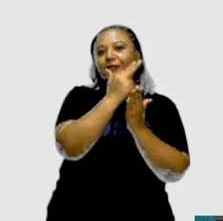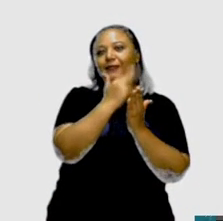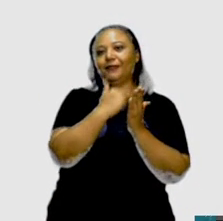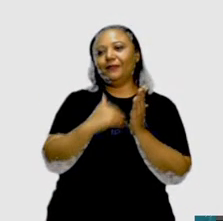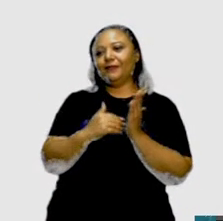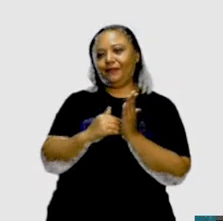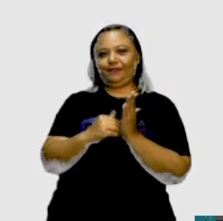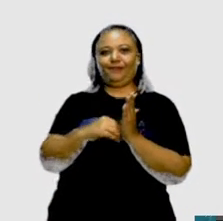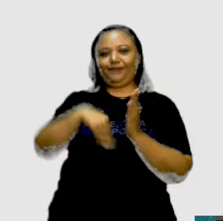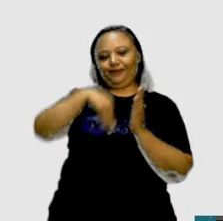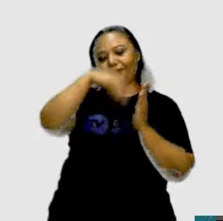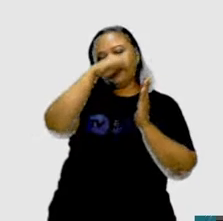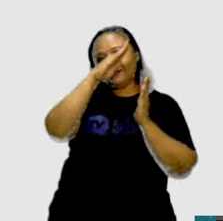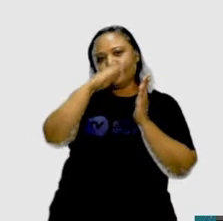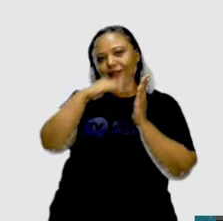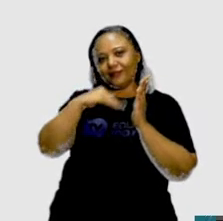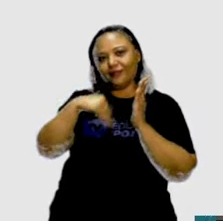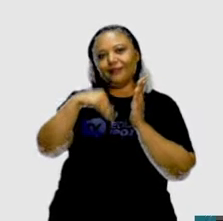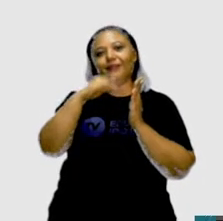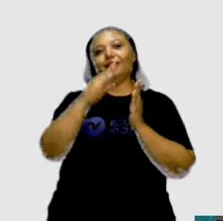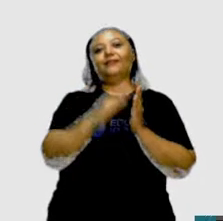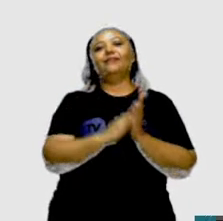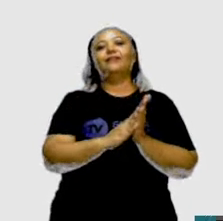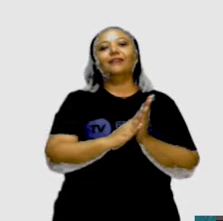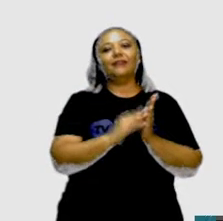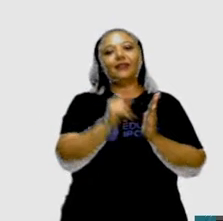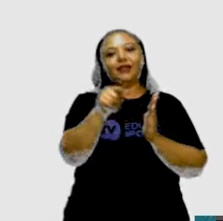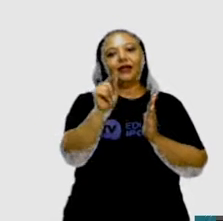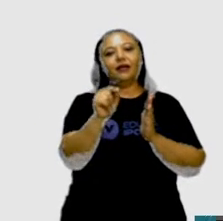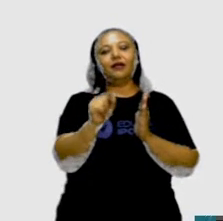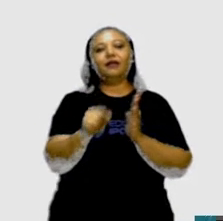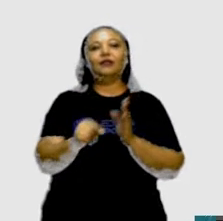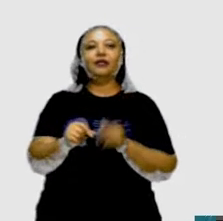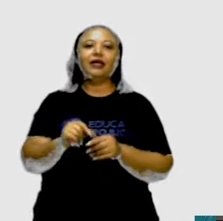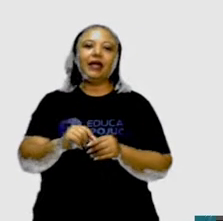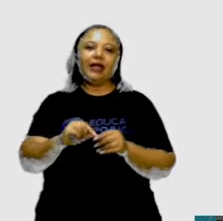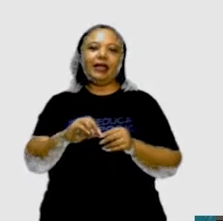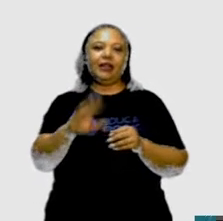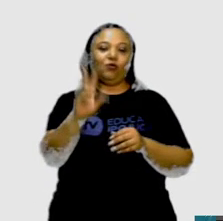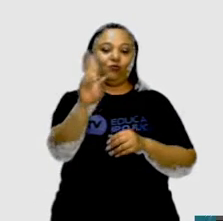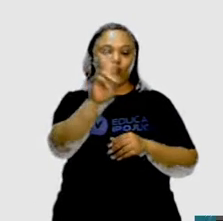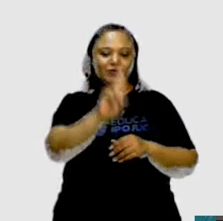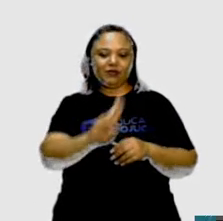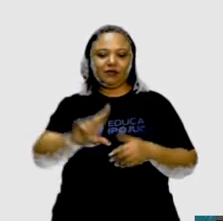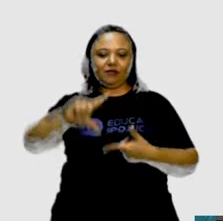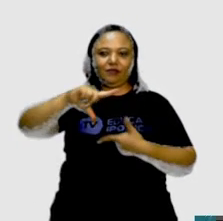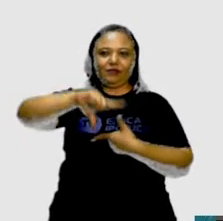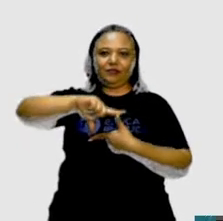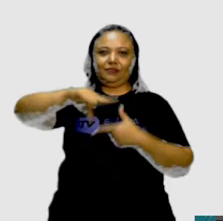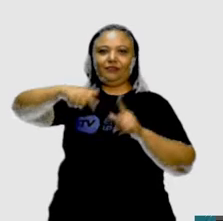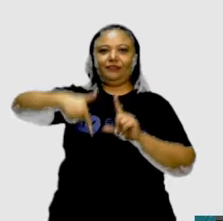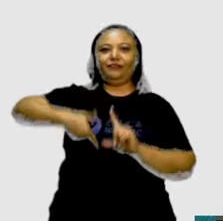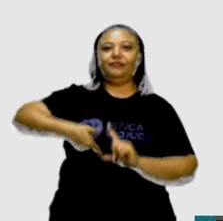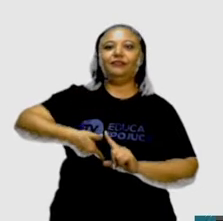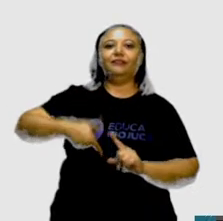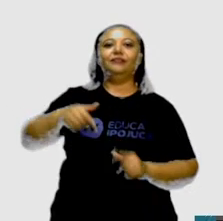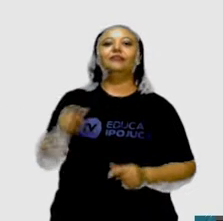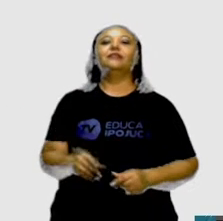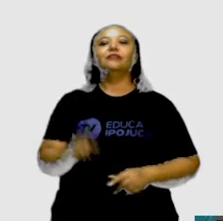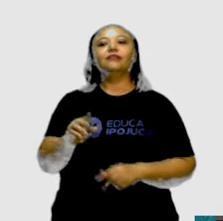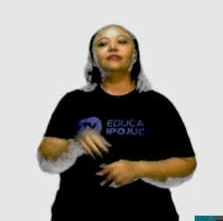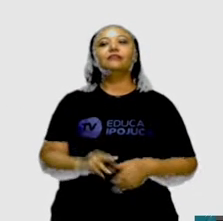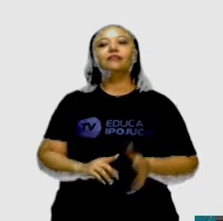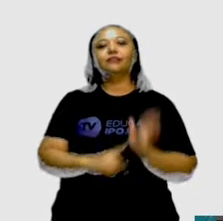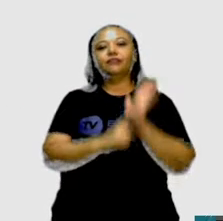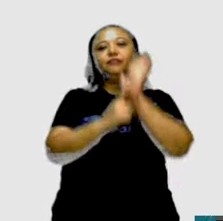inspiradas no movimento cubista, que utilizava formas geométricas para retratar a natureza. Vou